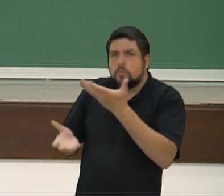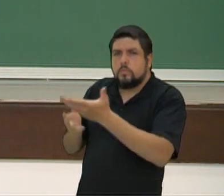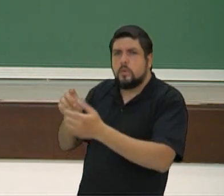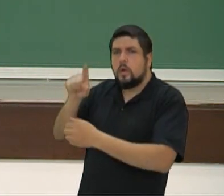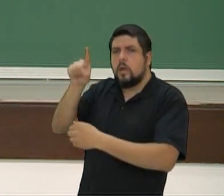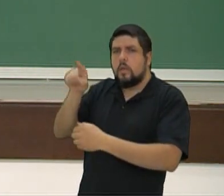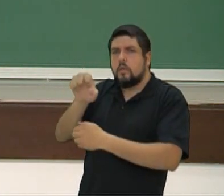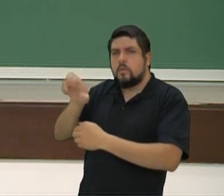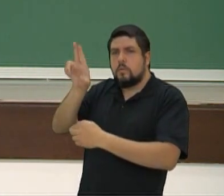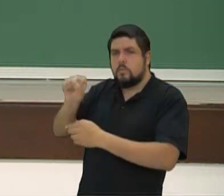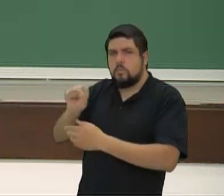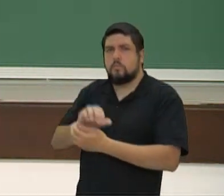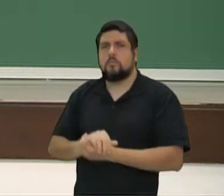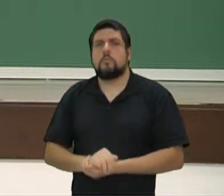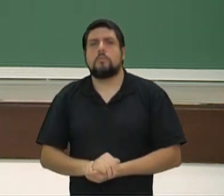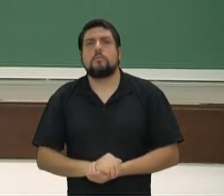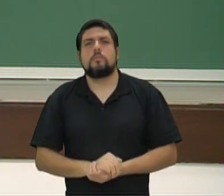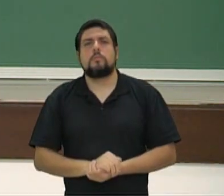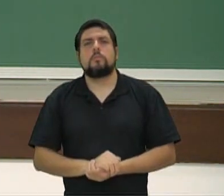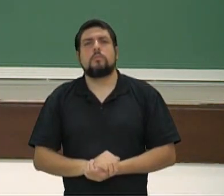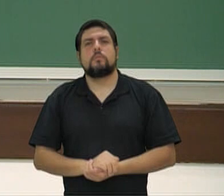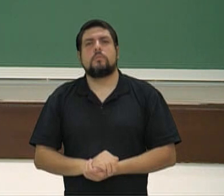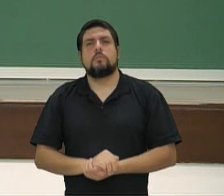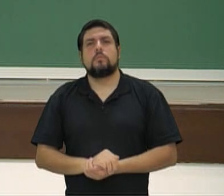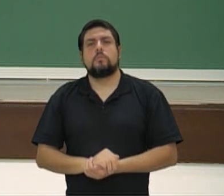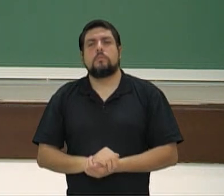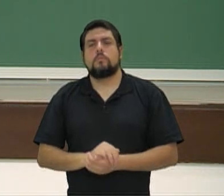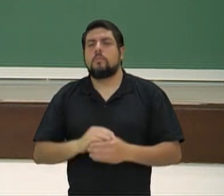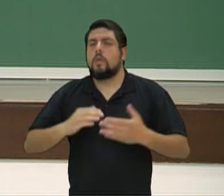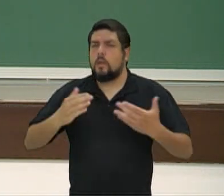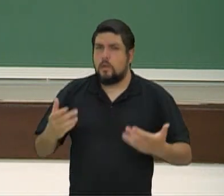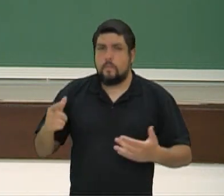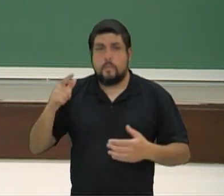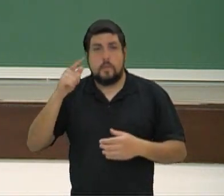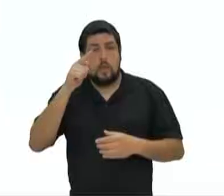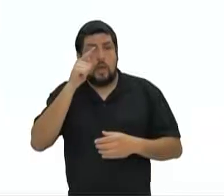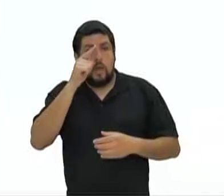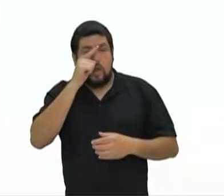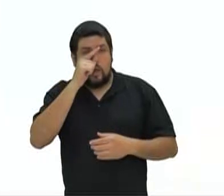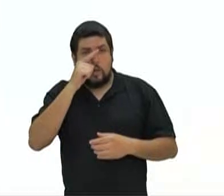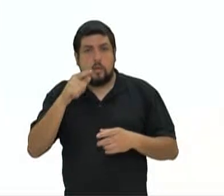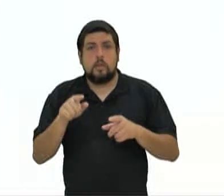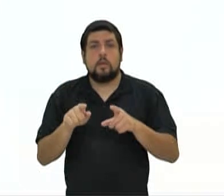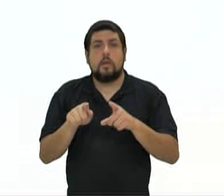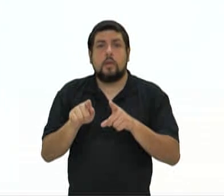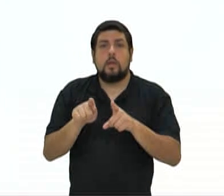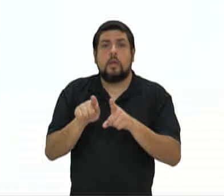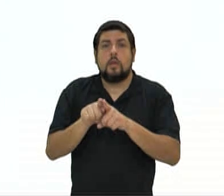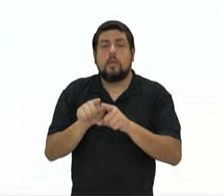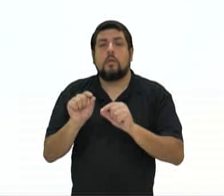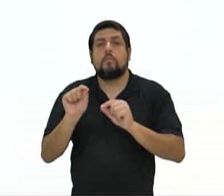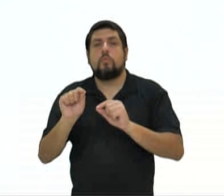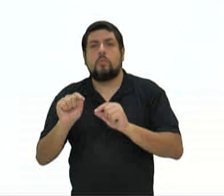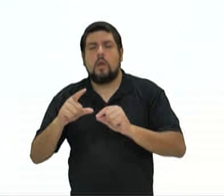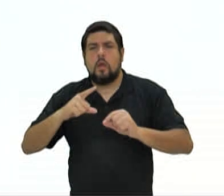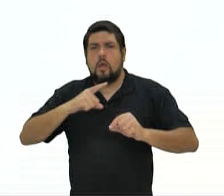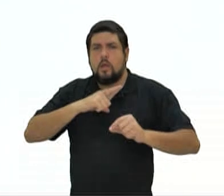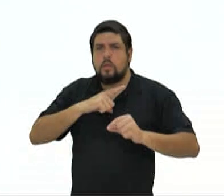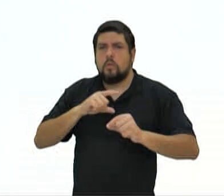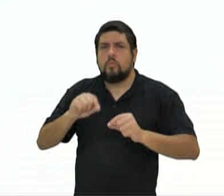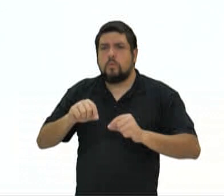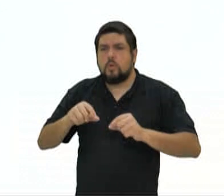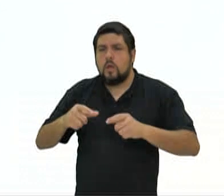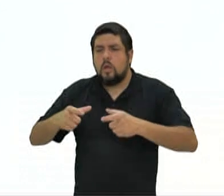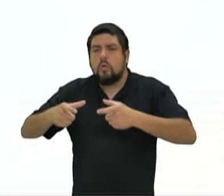de Atenas. Bom, a Grécia e o mundo da Grécia também tinham uma espécie de oráculos. Esses oráculos